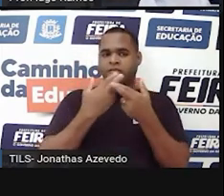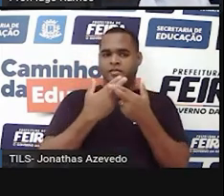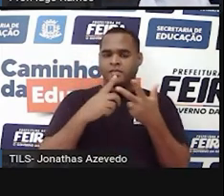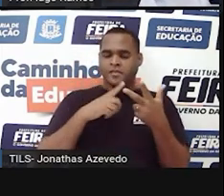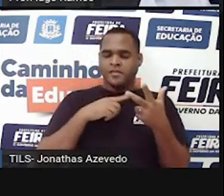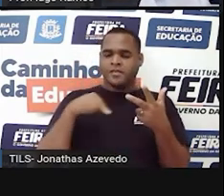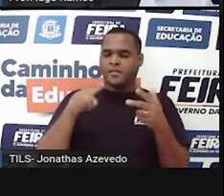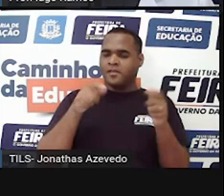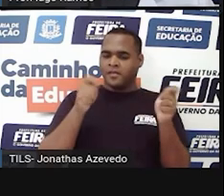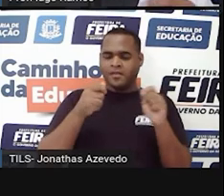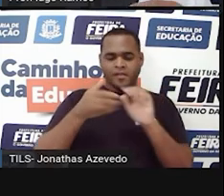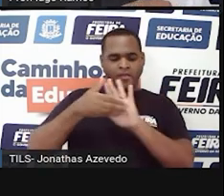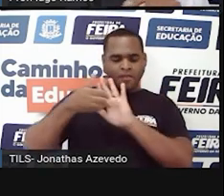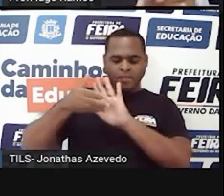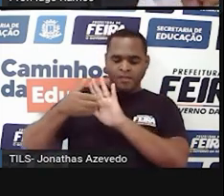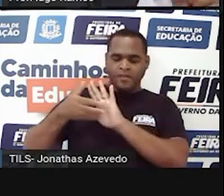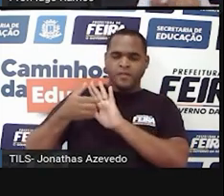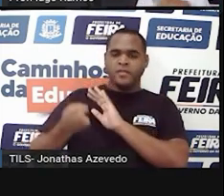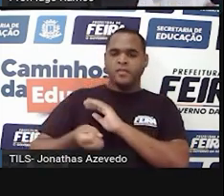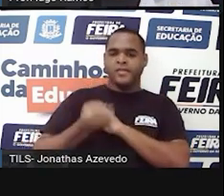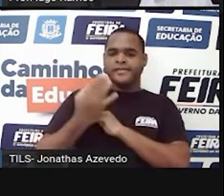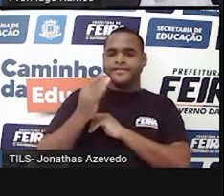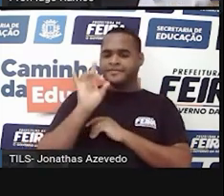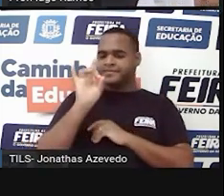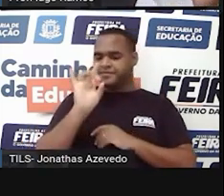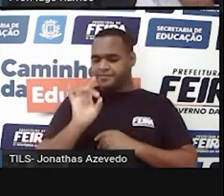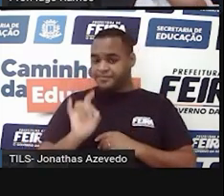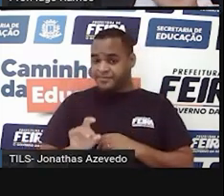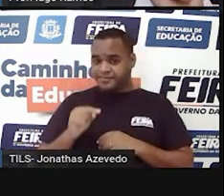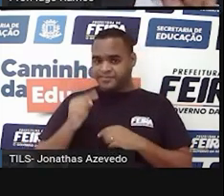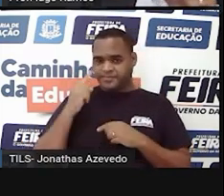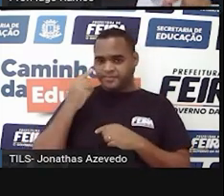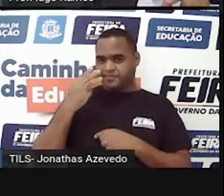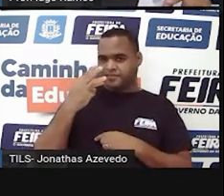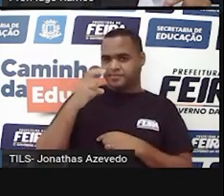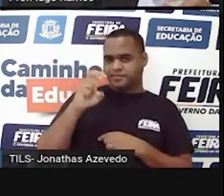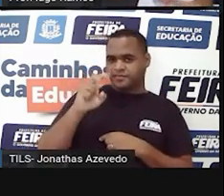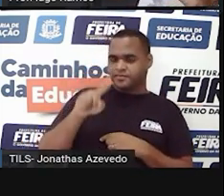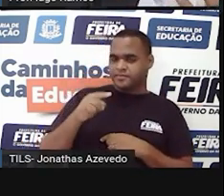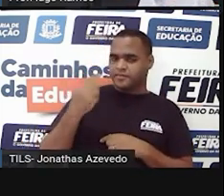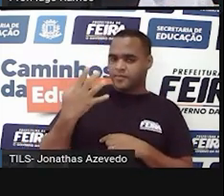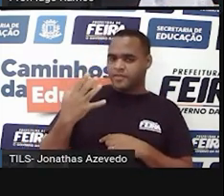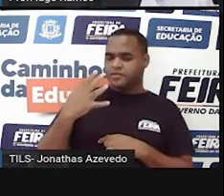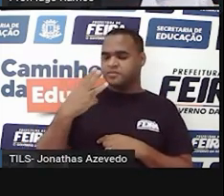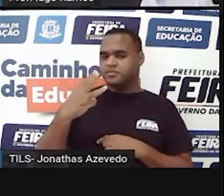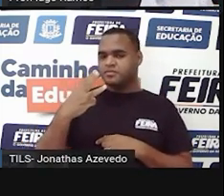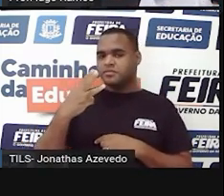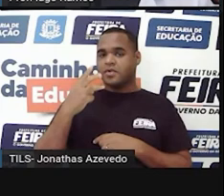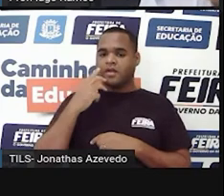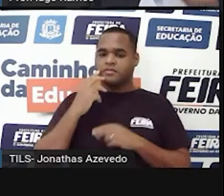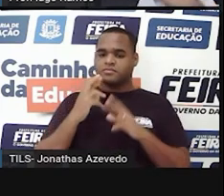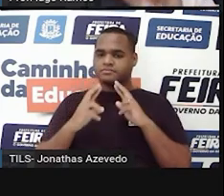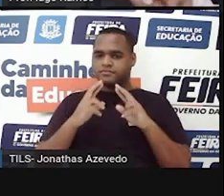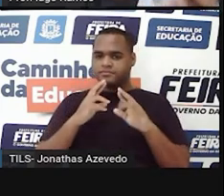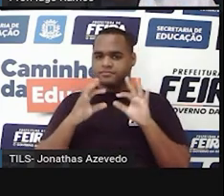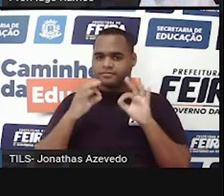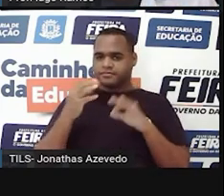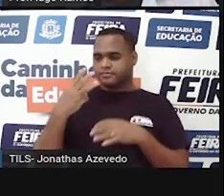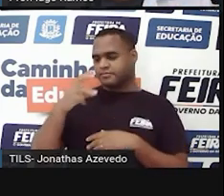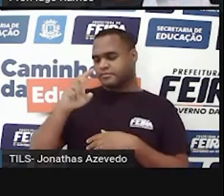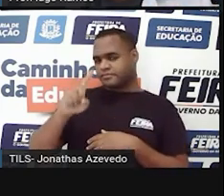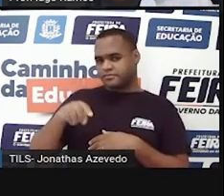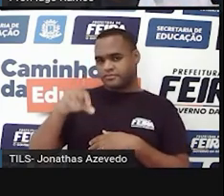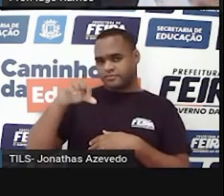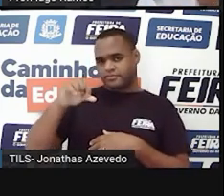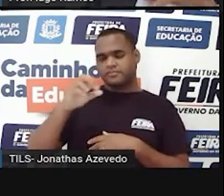gente pode ir retirando a quantidade de 1 por 1, retira 35,4, acha um resultado, retira o